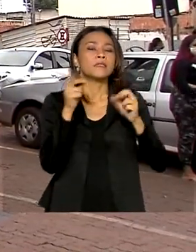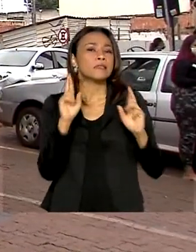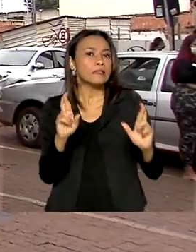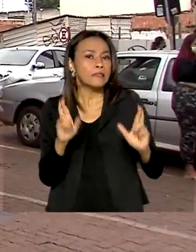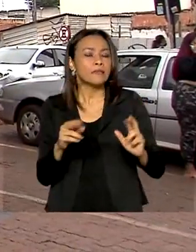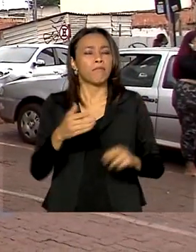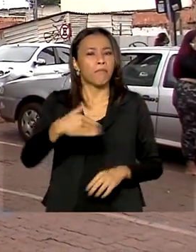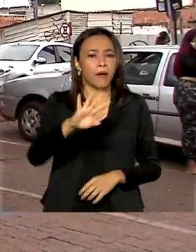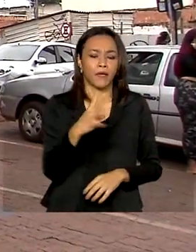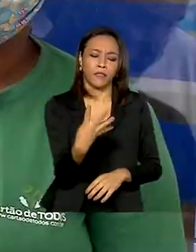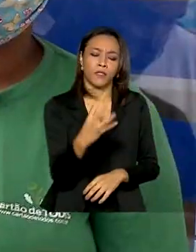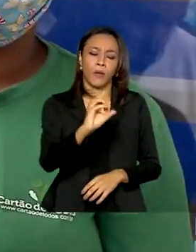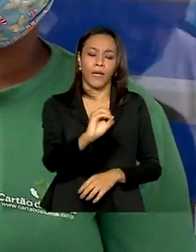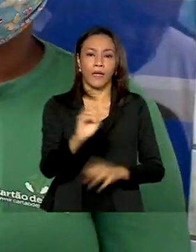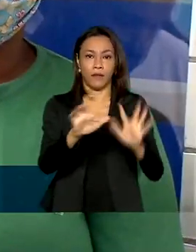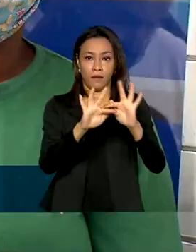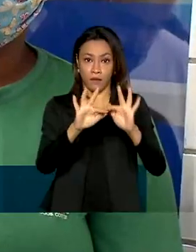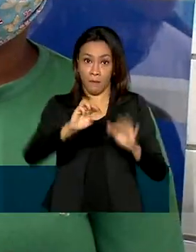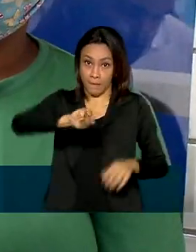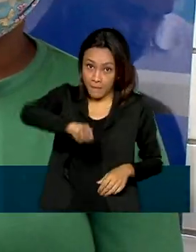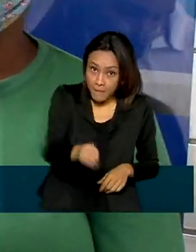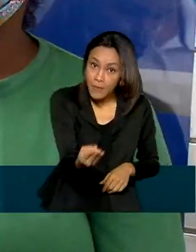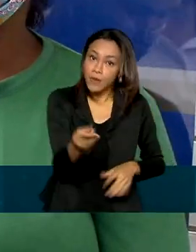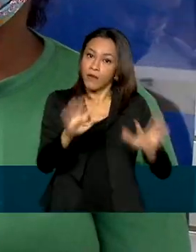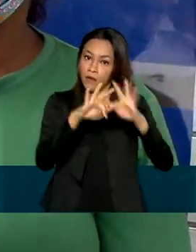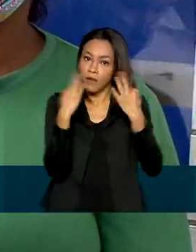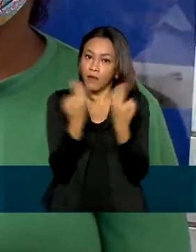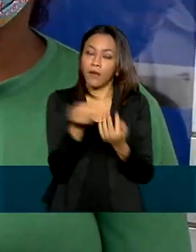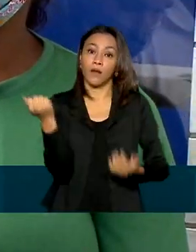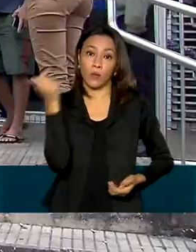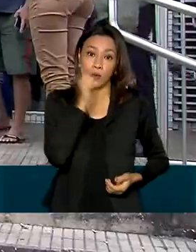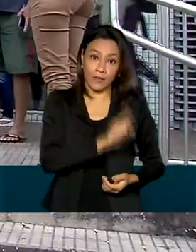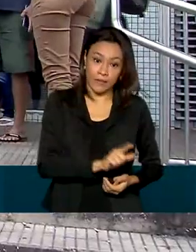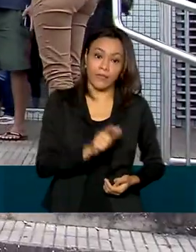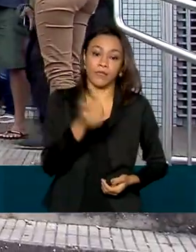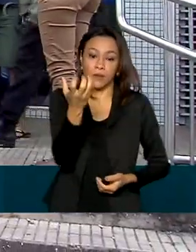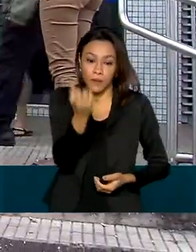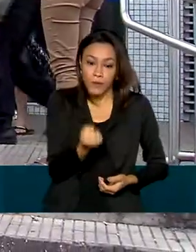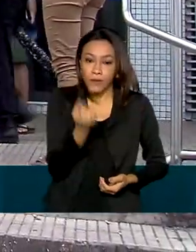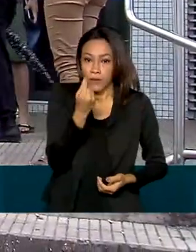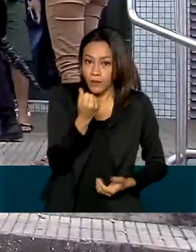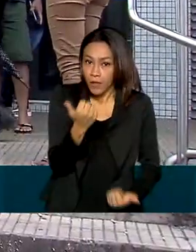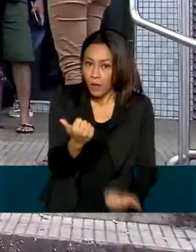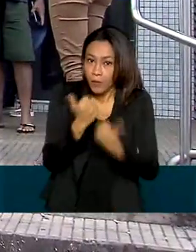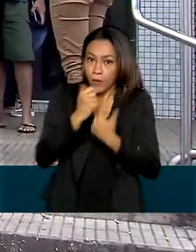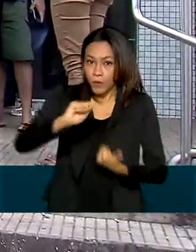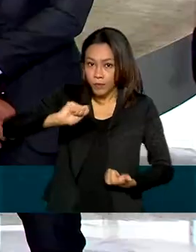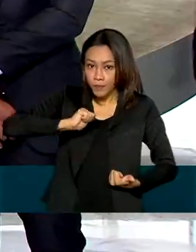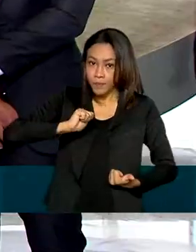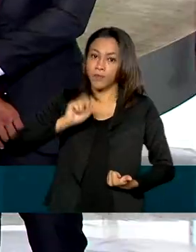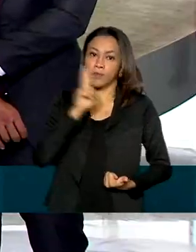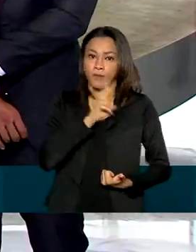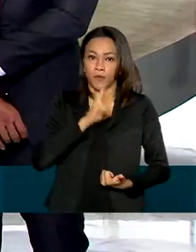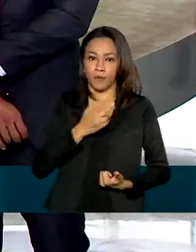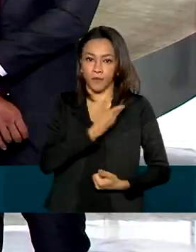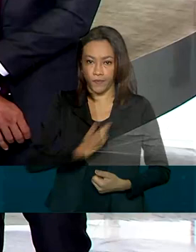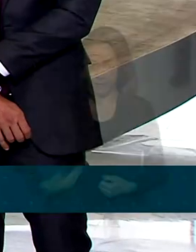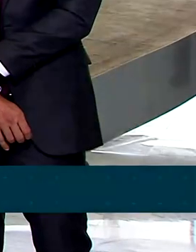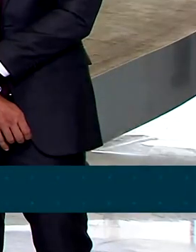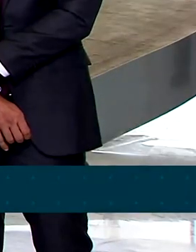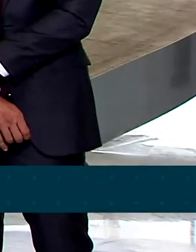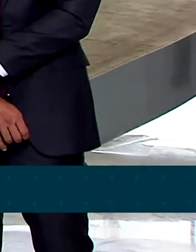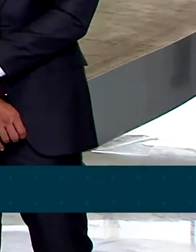de 40 milhões de famílias sejam beneficiadas com as novas rodadas de pagamento do auxílio emergencial. Um valor de